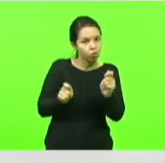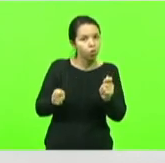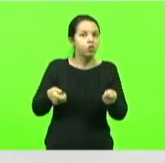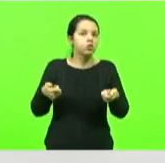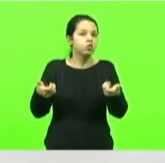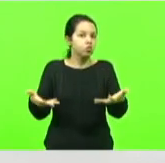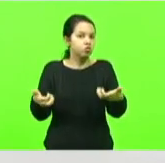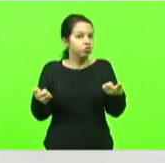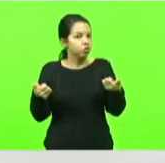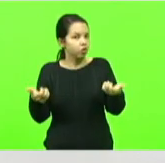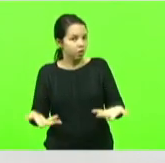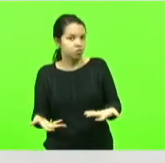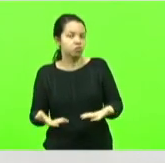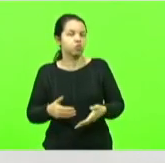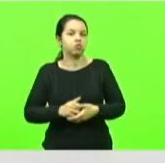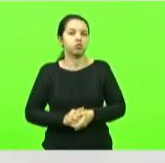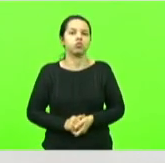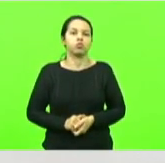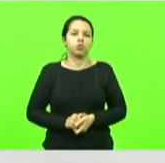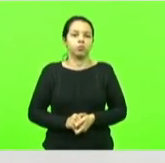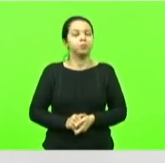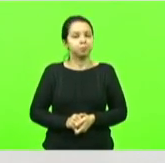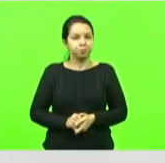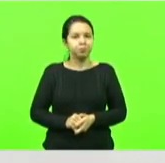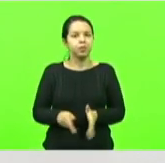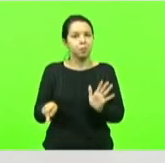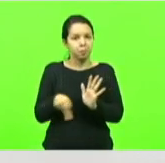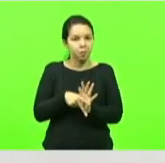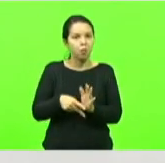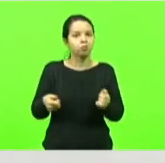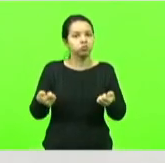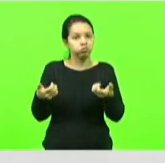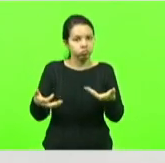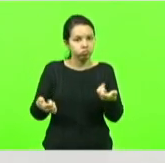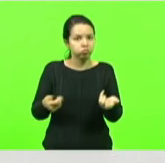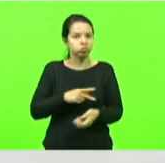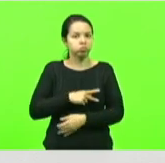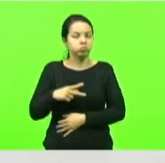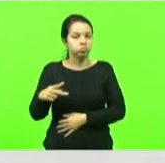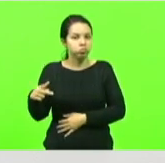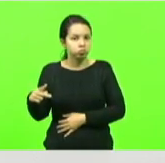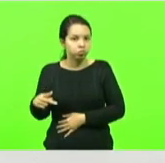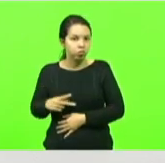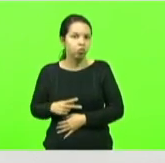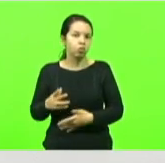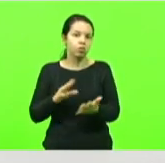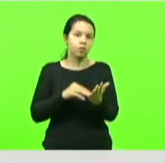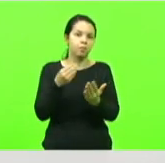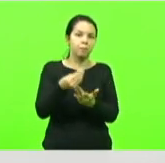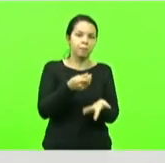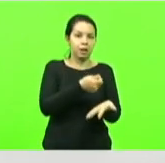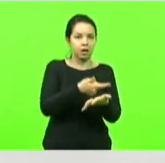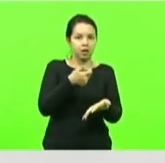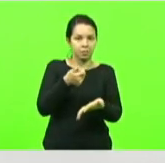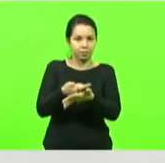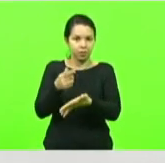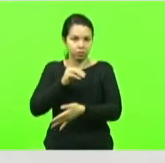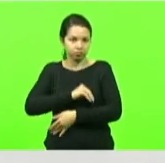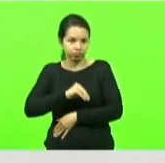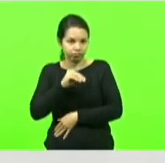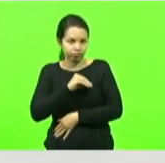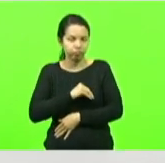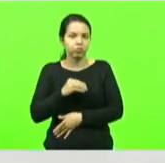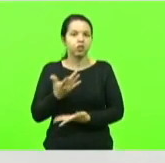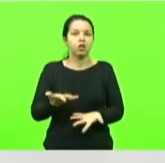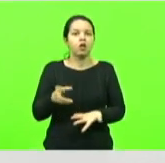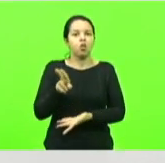ou seja nas despesas públicas controle com a folha de pagamento recursos na saúde na